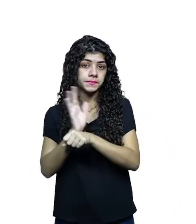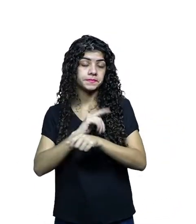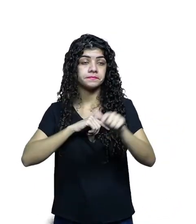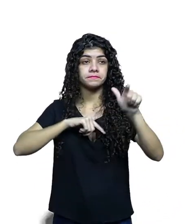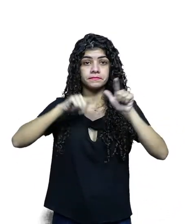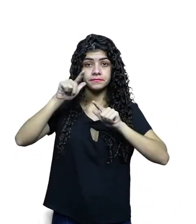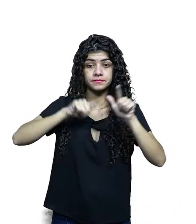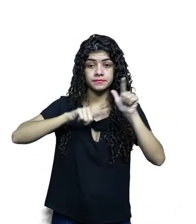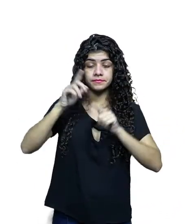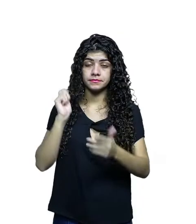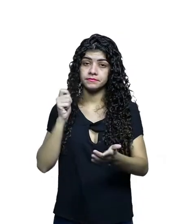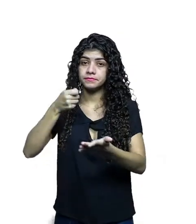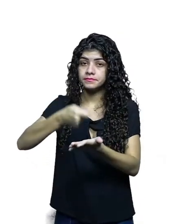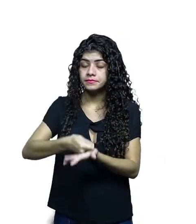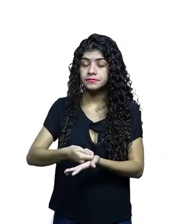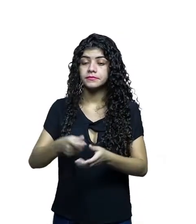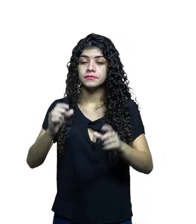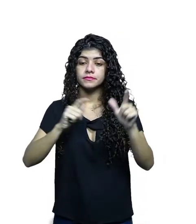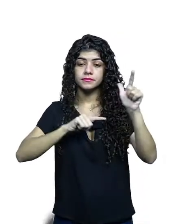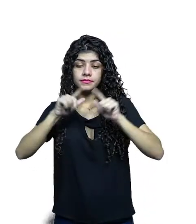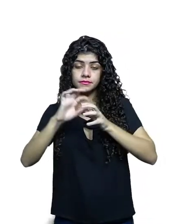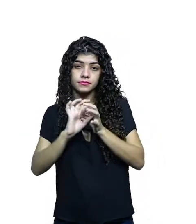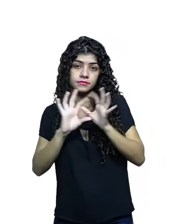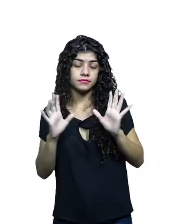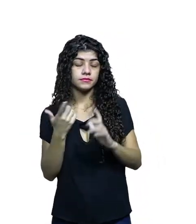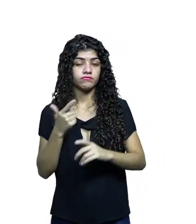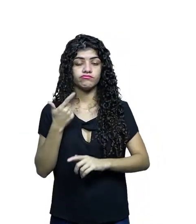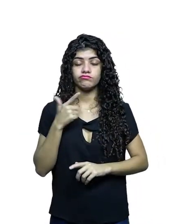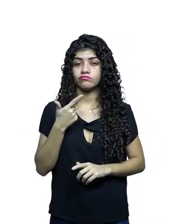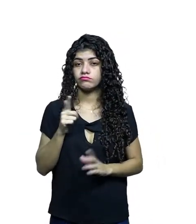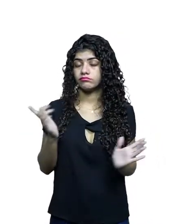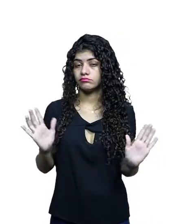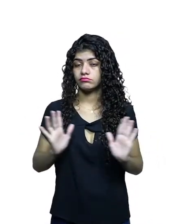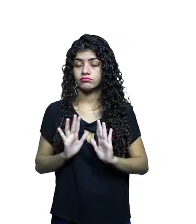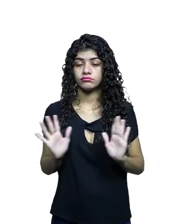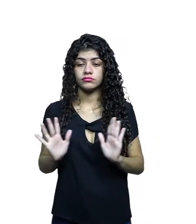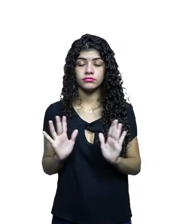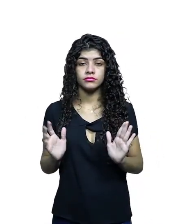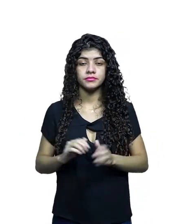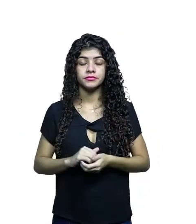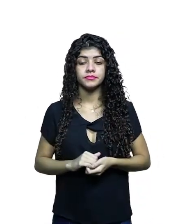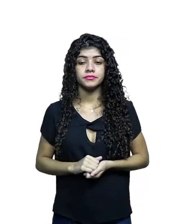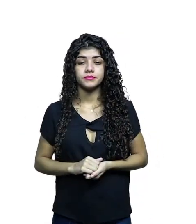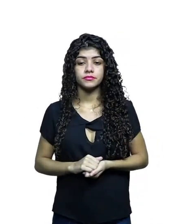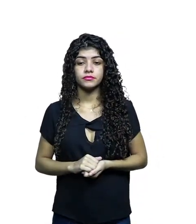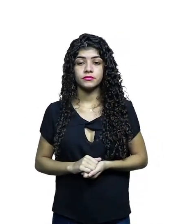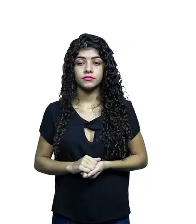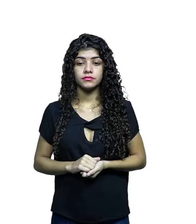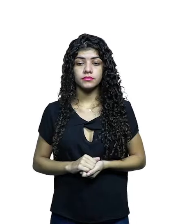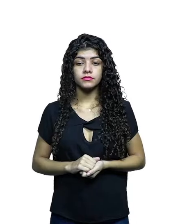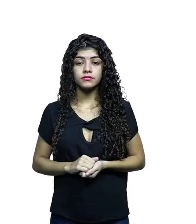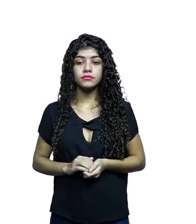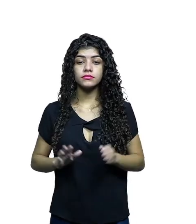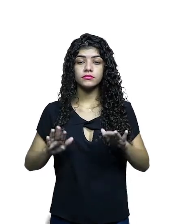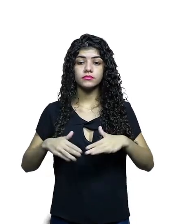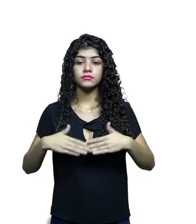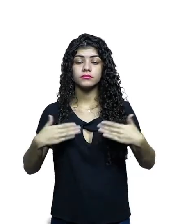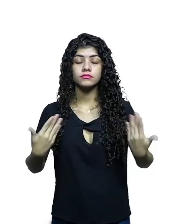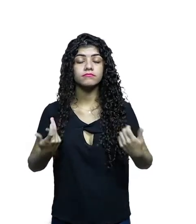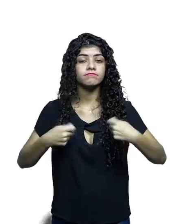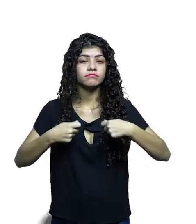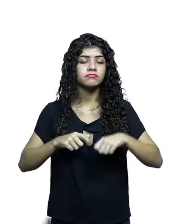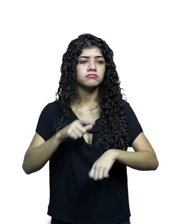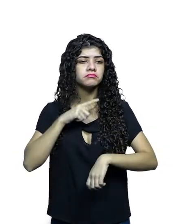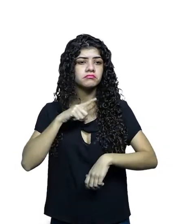cinema, da TV paga, da TV aberta, não existe regulação ainda nessa questão do VOD. E qual